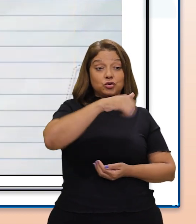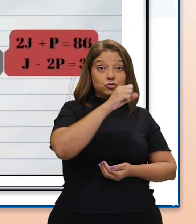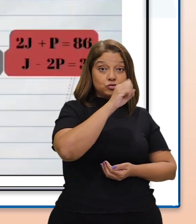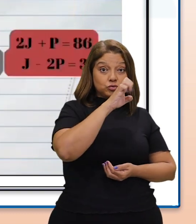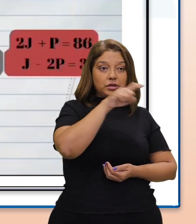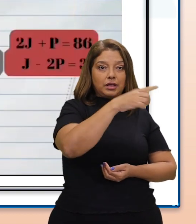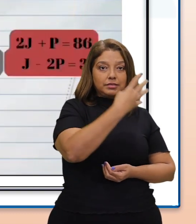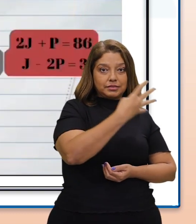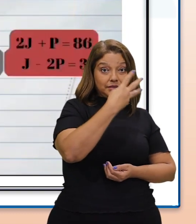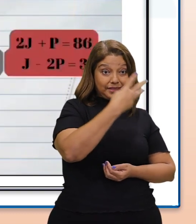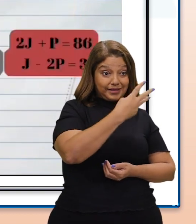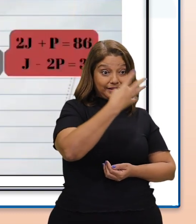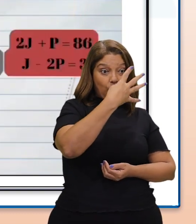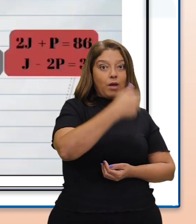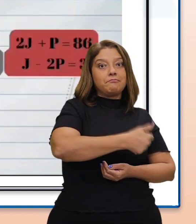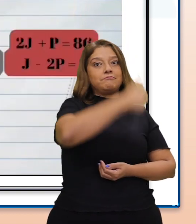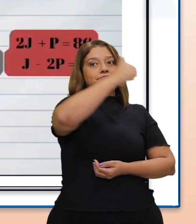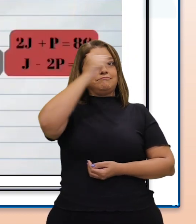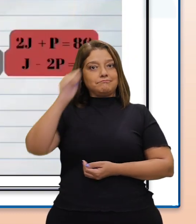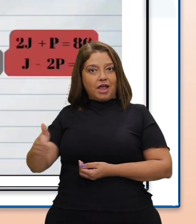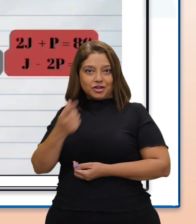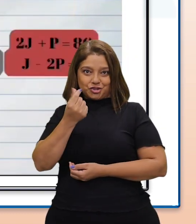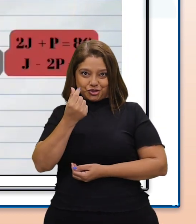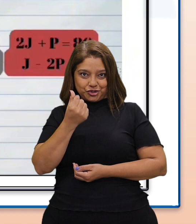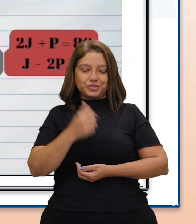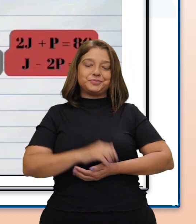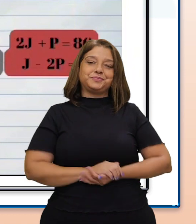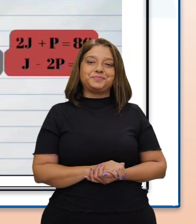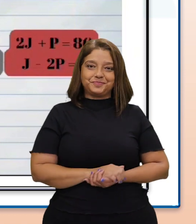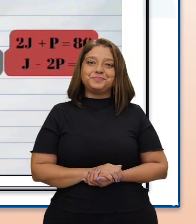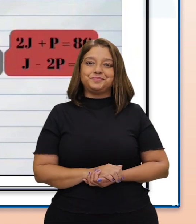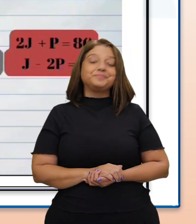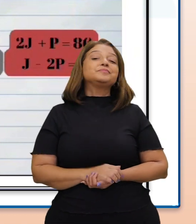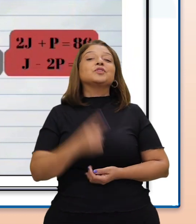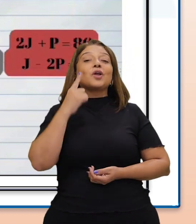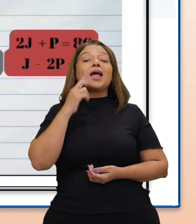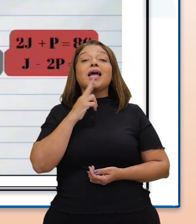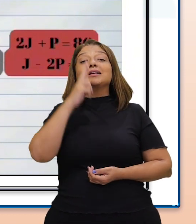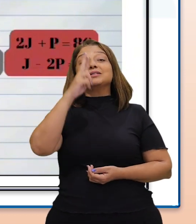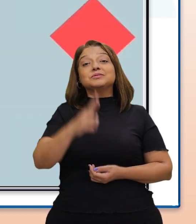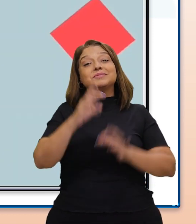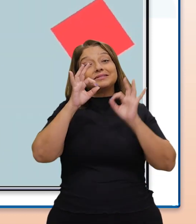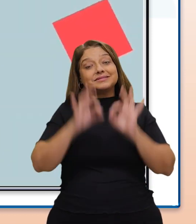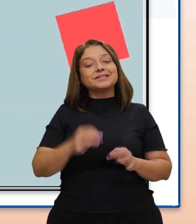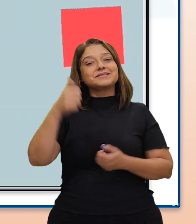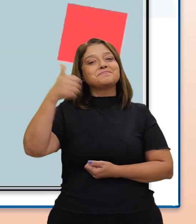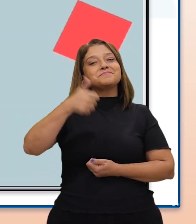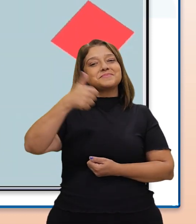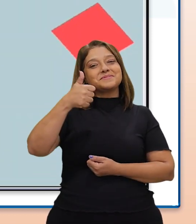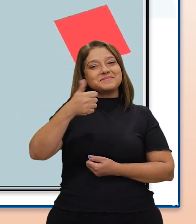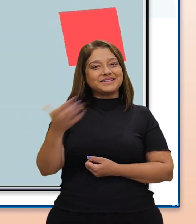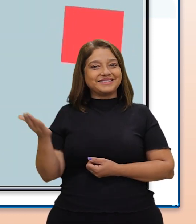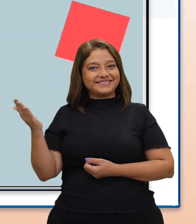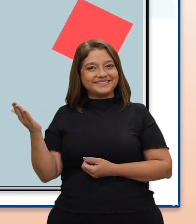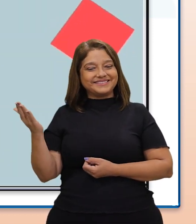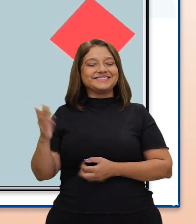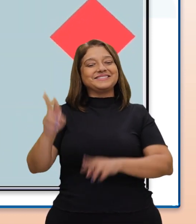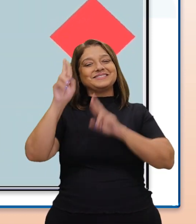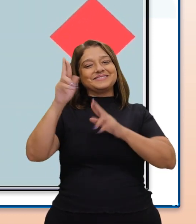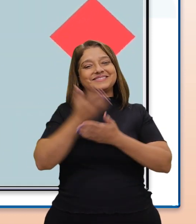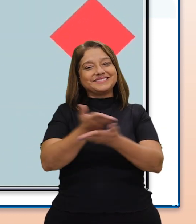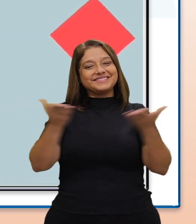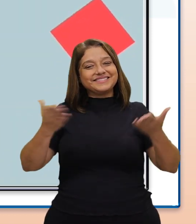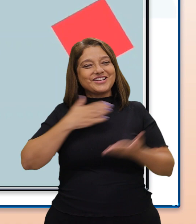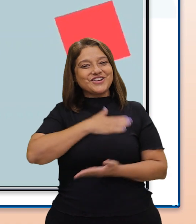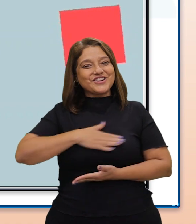34 reais a mais do que Paulo? A resposta correta é a primeira. Espero que tenham